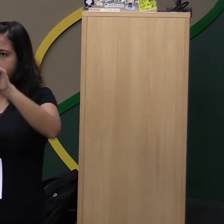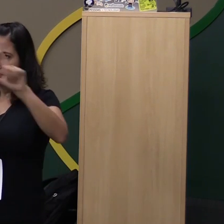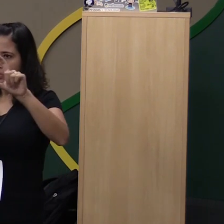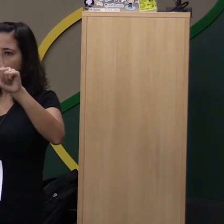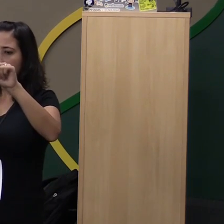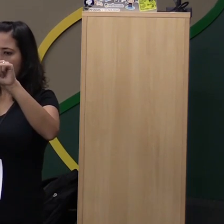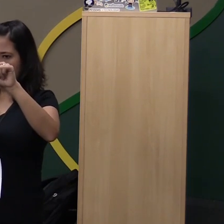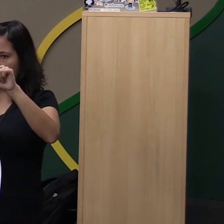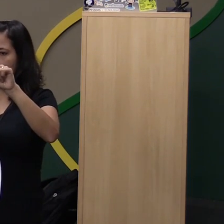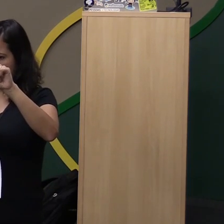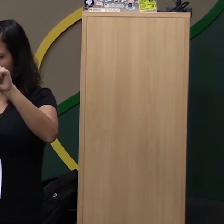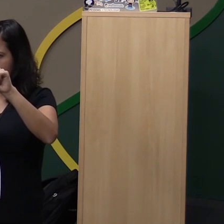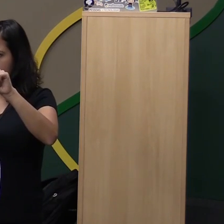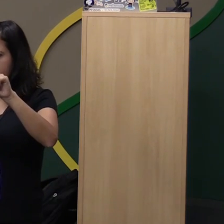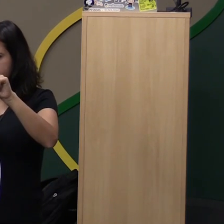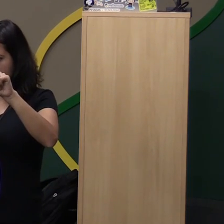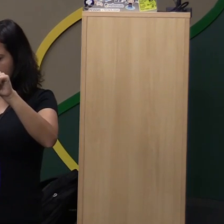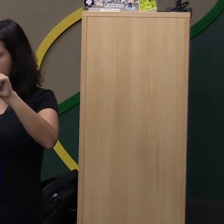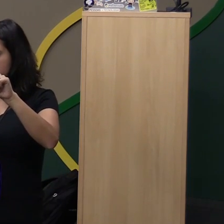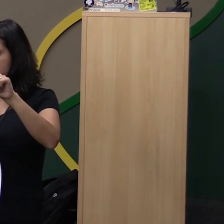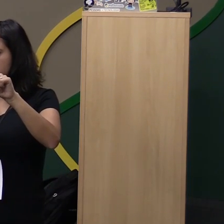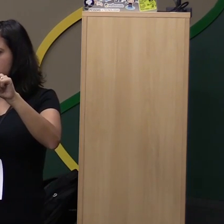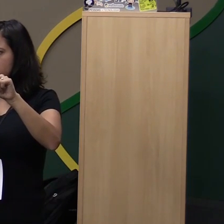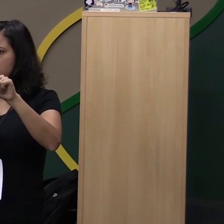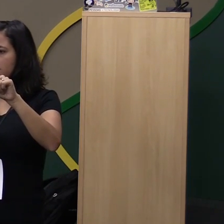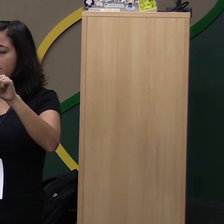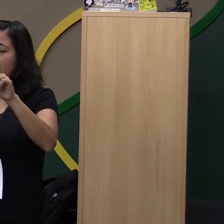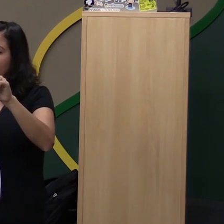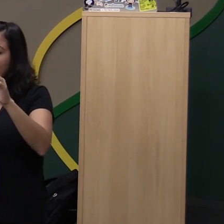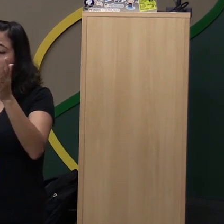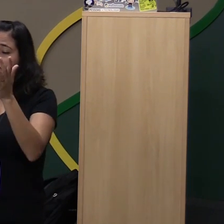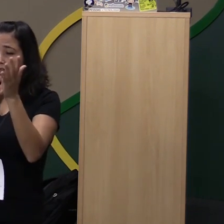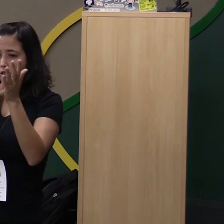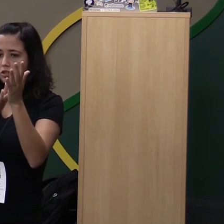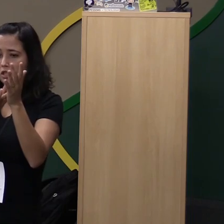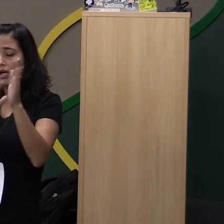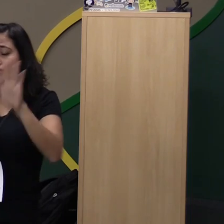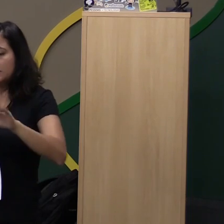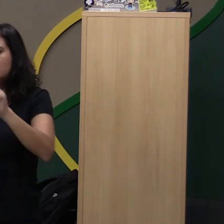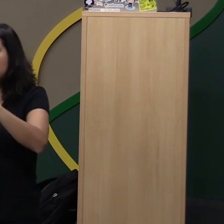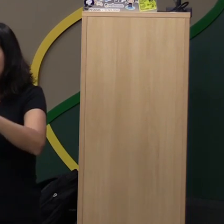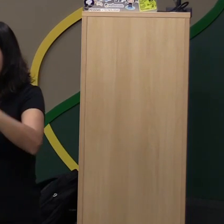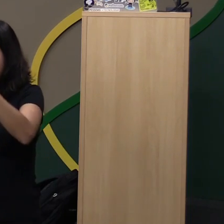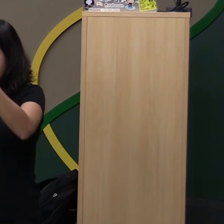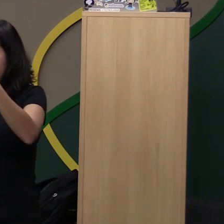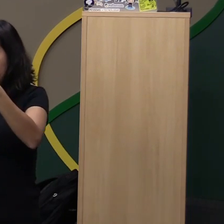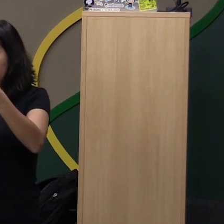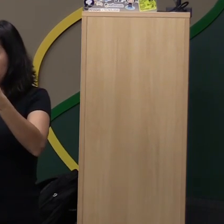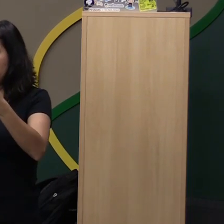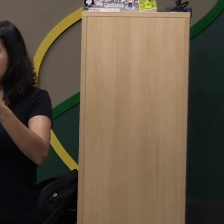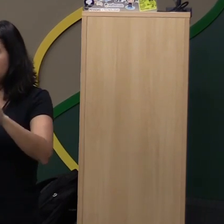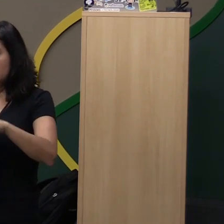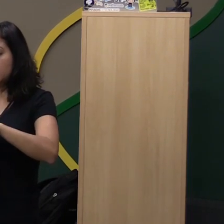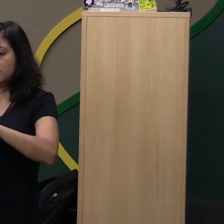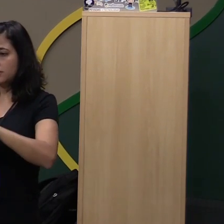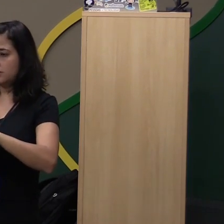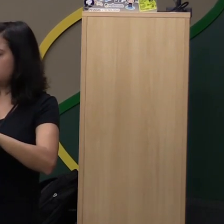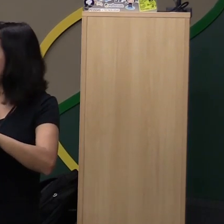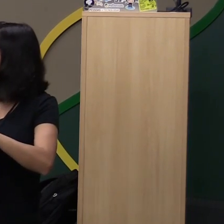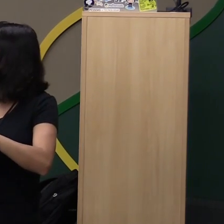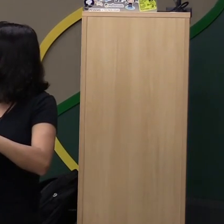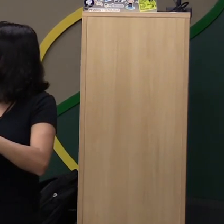mandar, aí você consegue meio que fingir. Em alguns casos, funciona. Dá para você fazer isso.